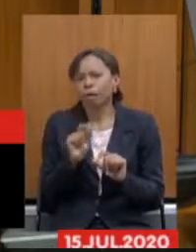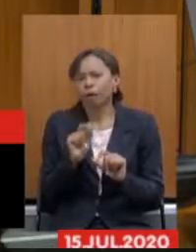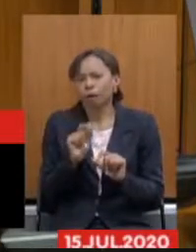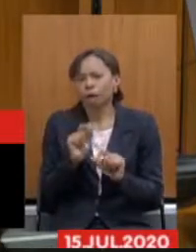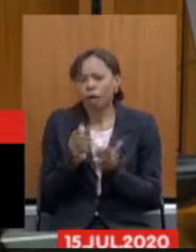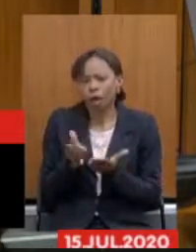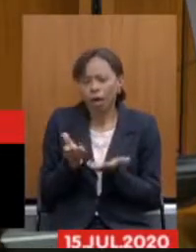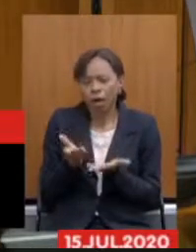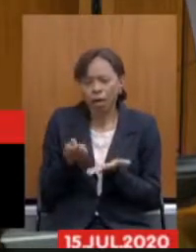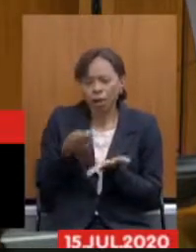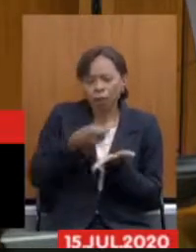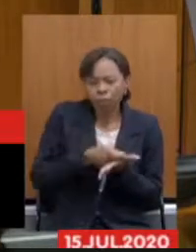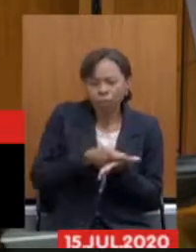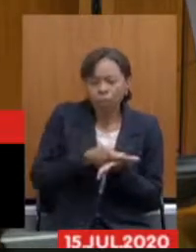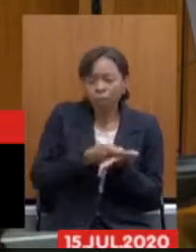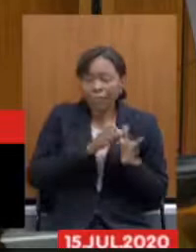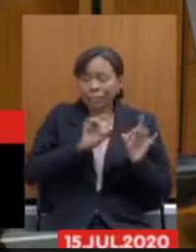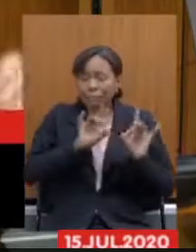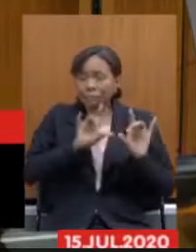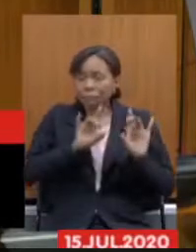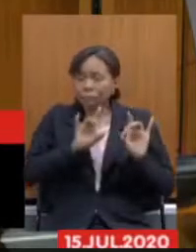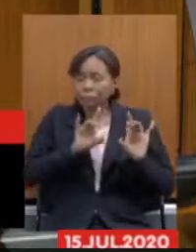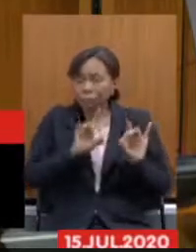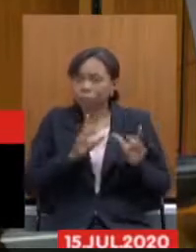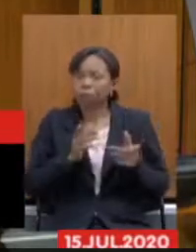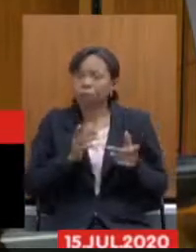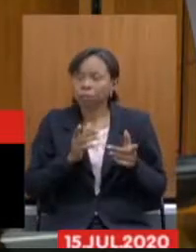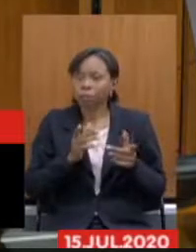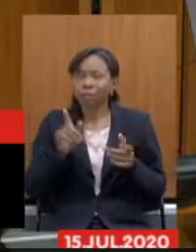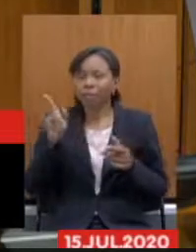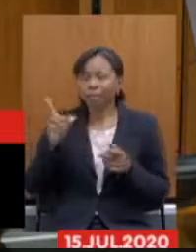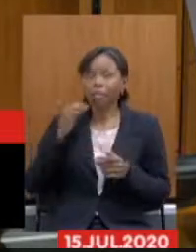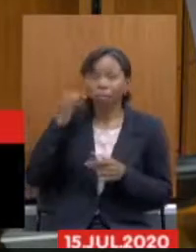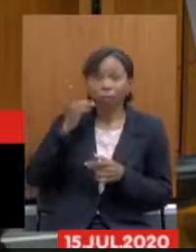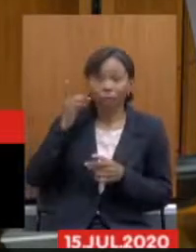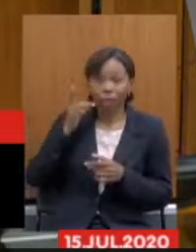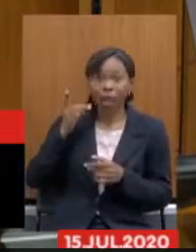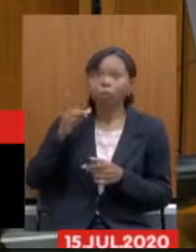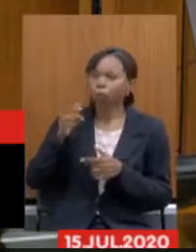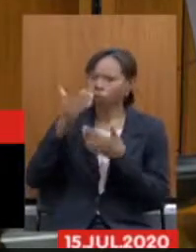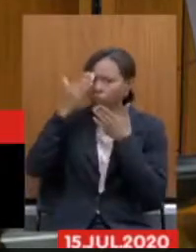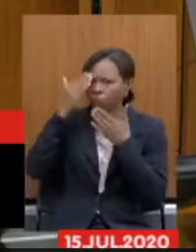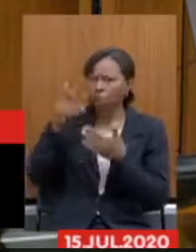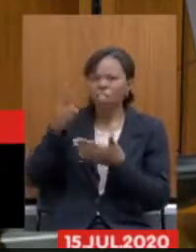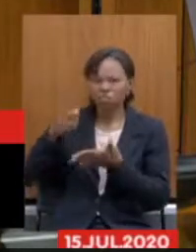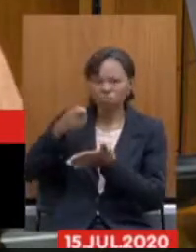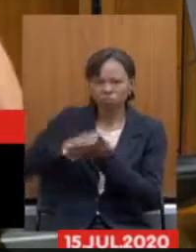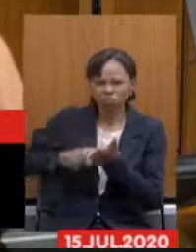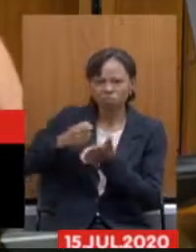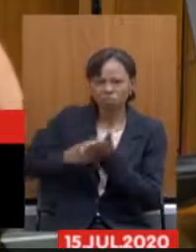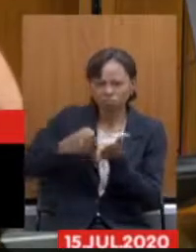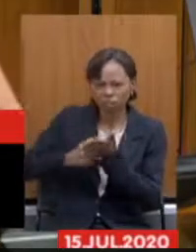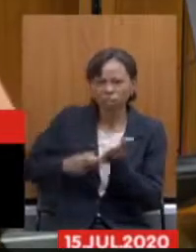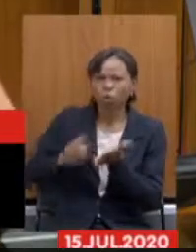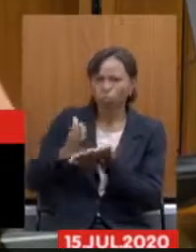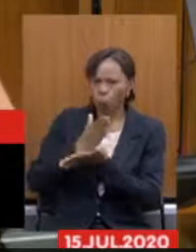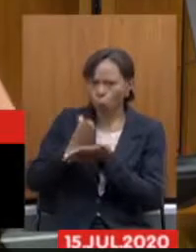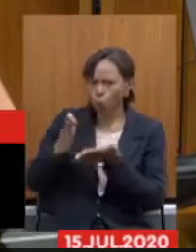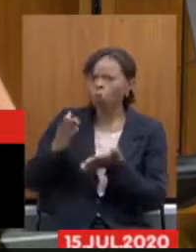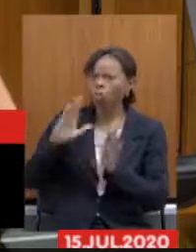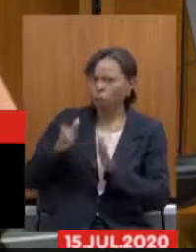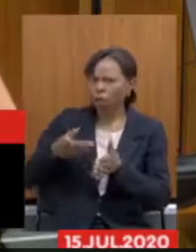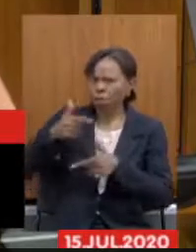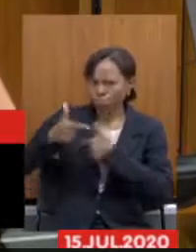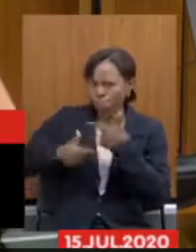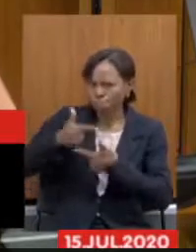extraordinária ela tem que ser agradeço a deputada que já está tomando frente a essa luta os deputados que já estão tomando frente a